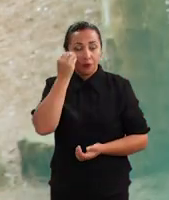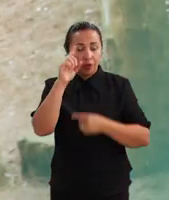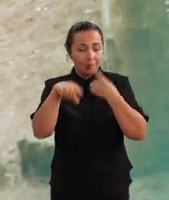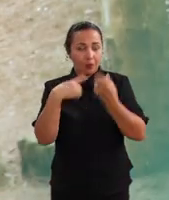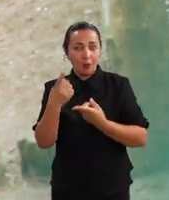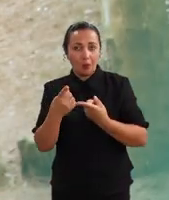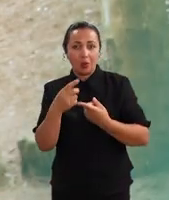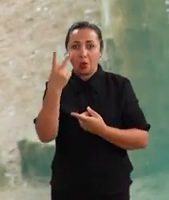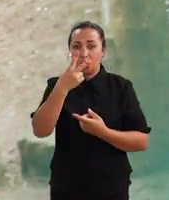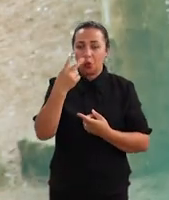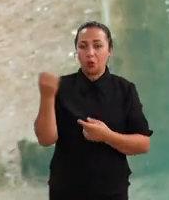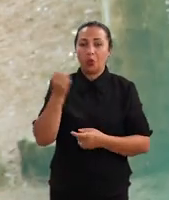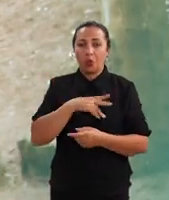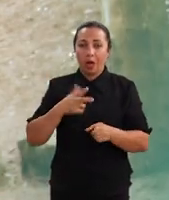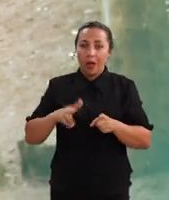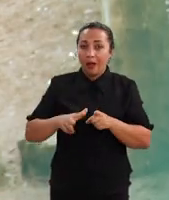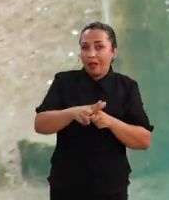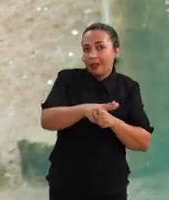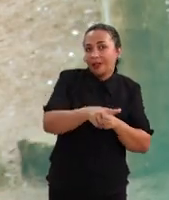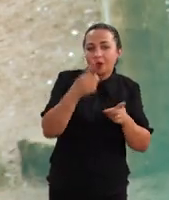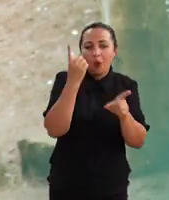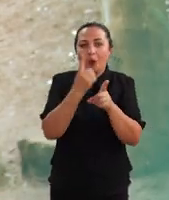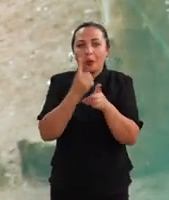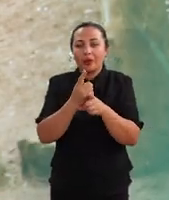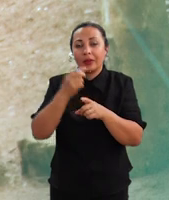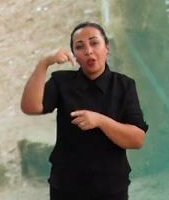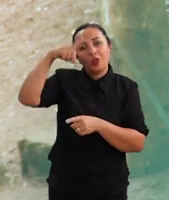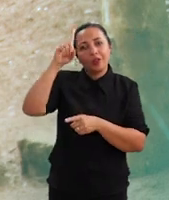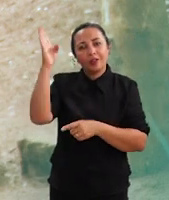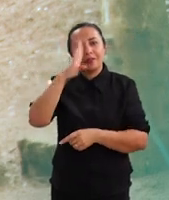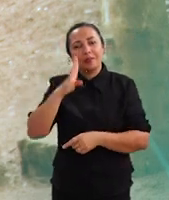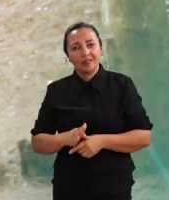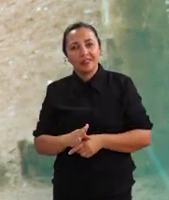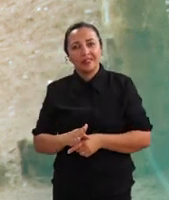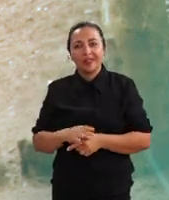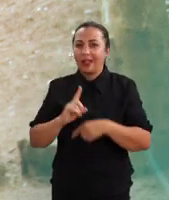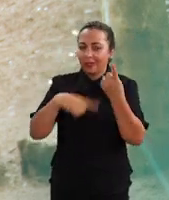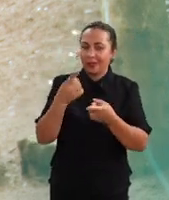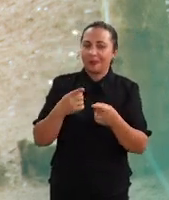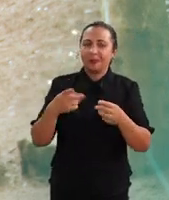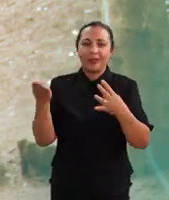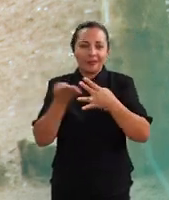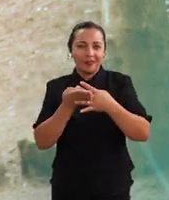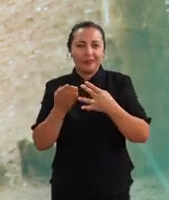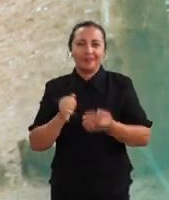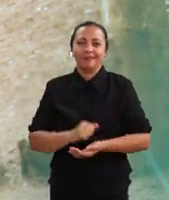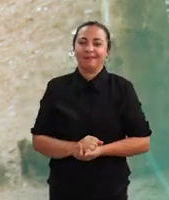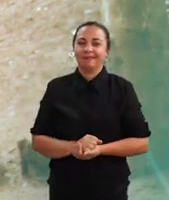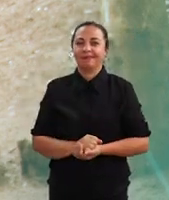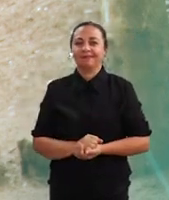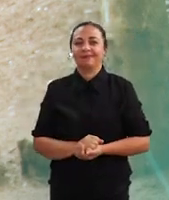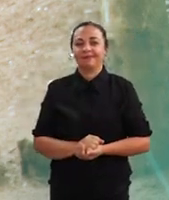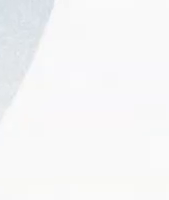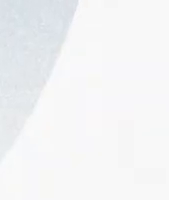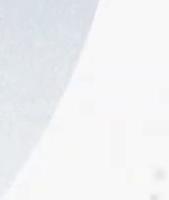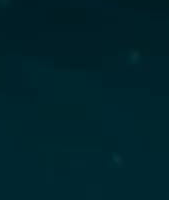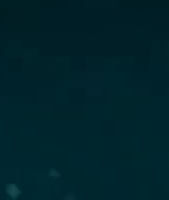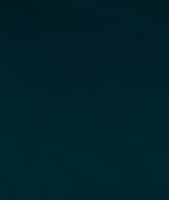Veja até que há pouco duas novas espécies de lagartos encontradas no Nordeste Brasileiro. É depois do intervalo.